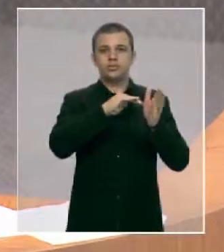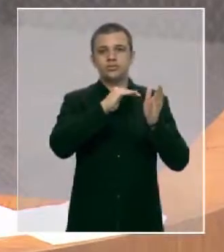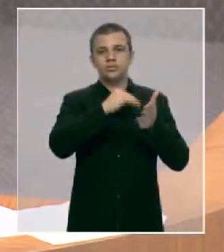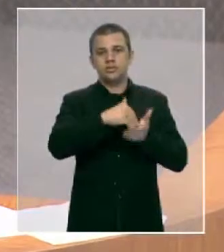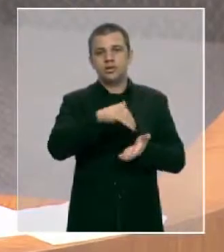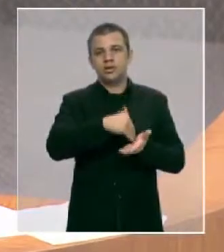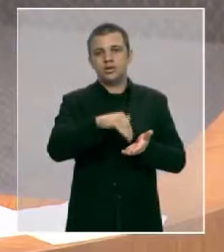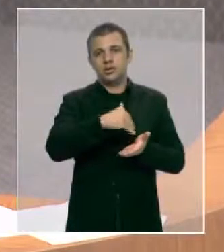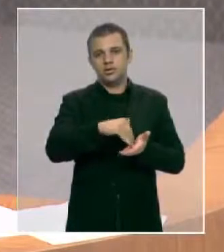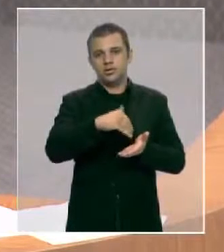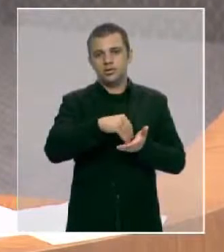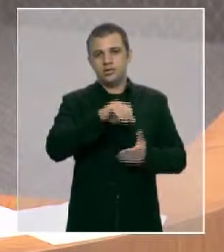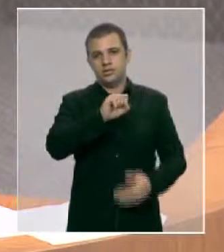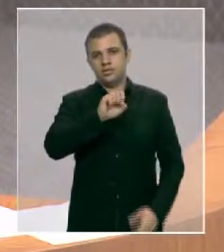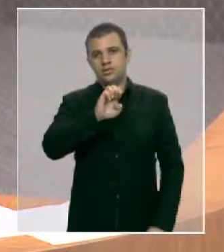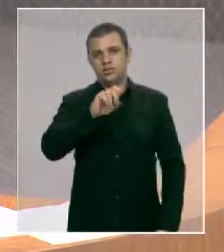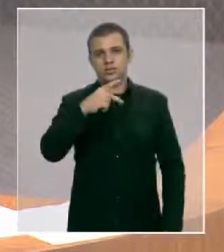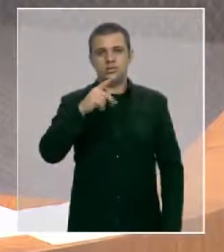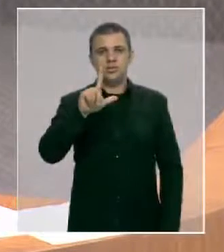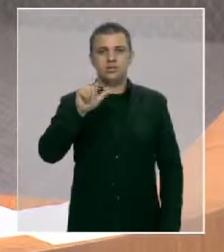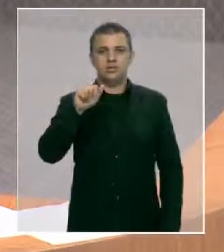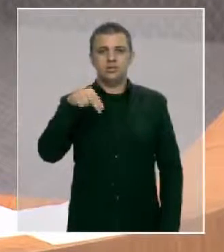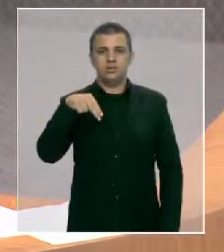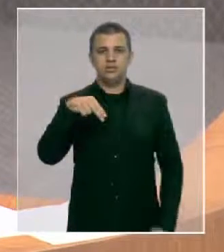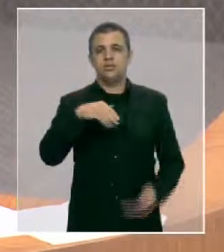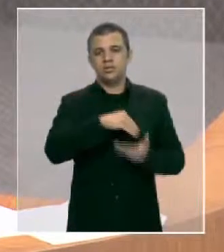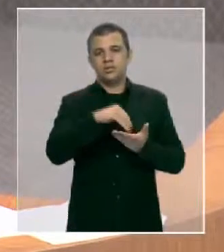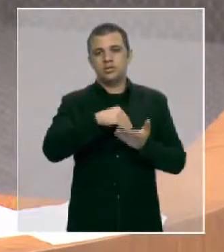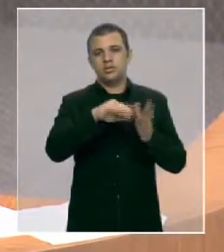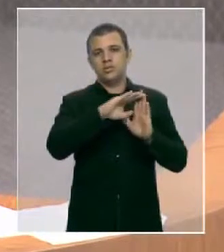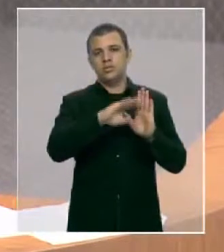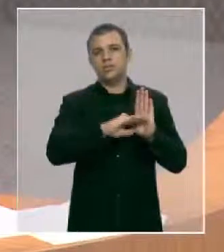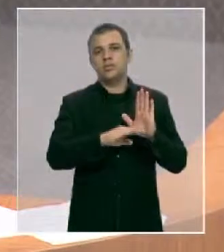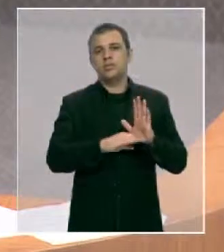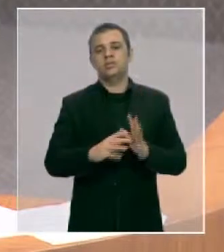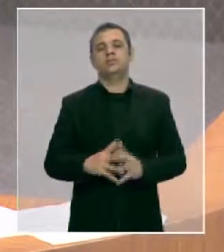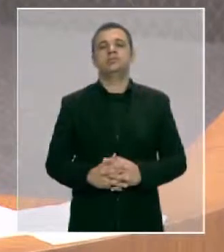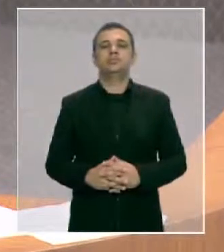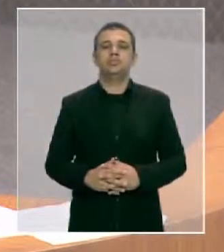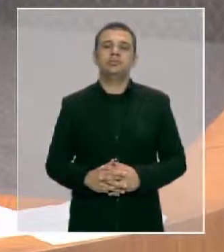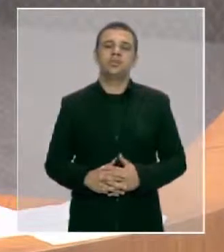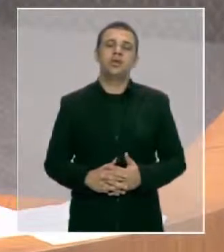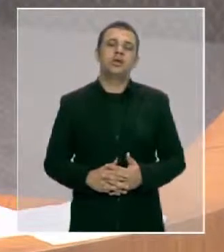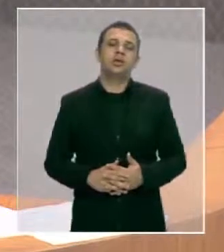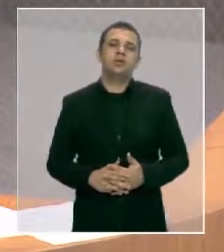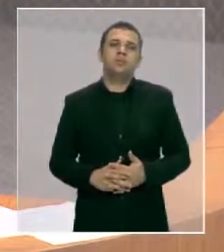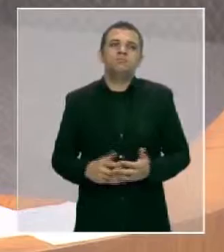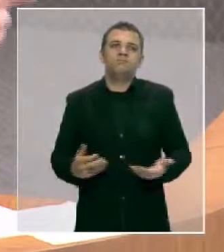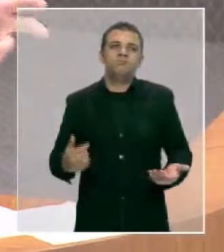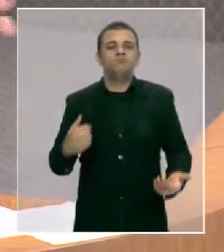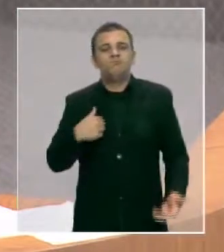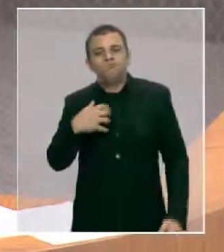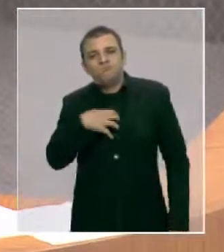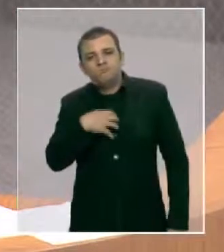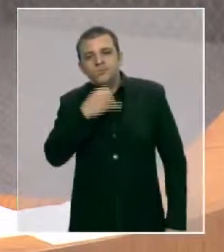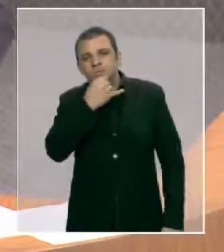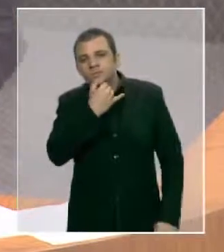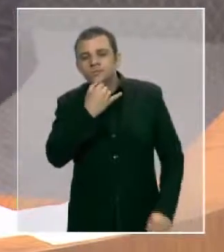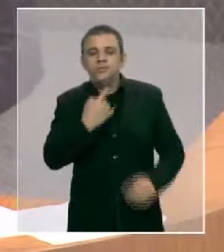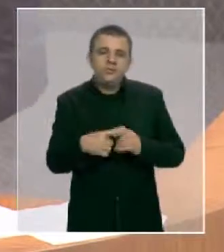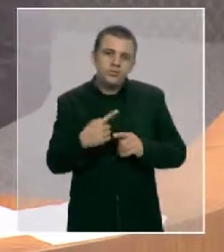Eu fico triste porque a gente vê nas propagandas,